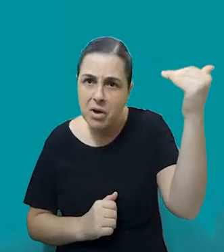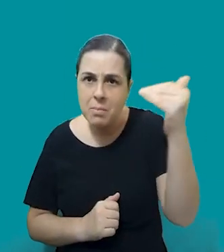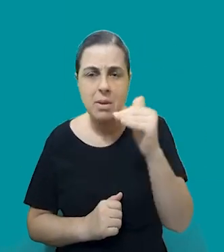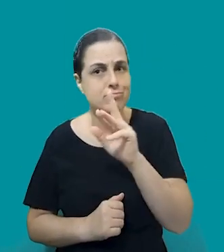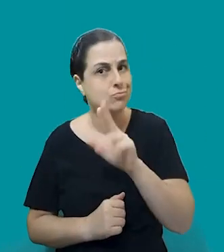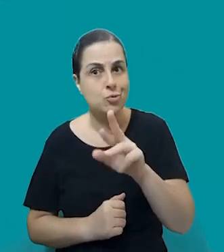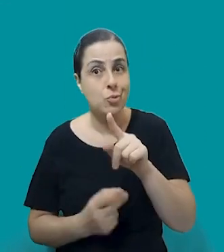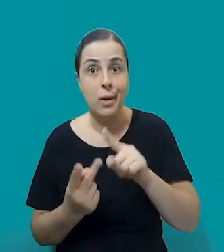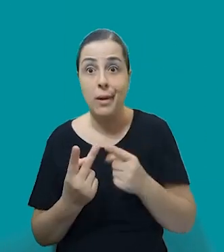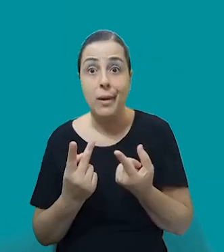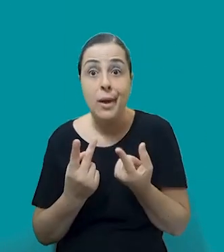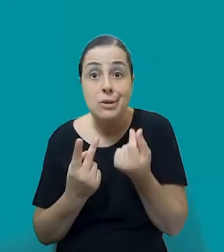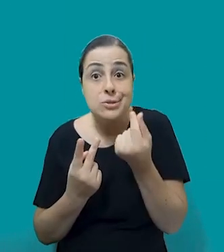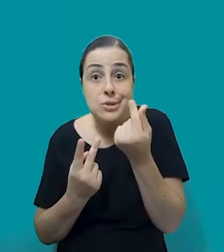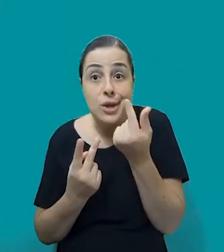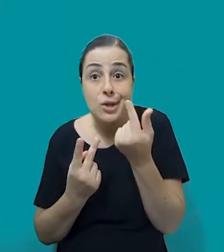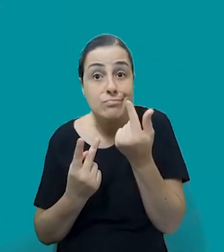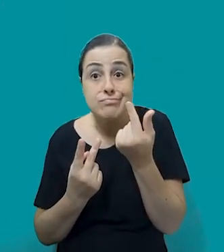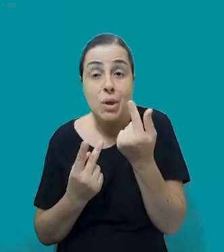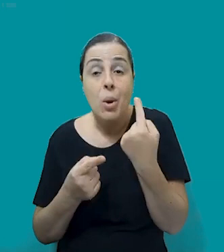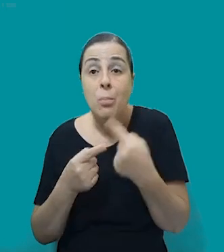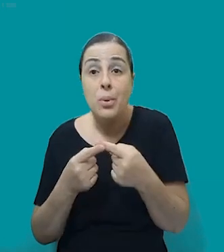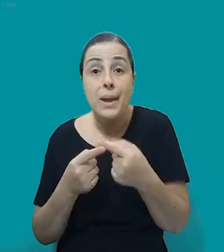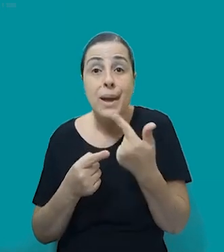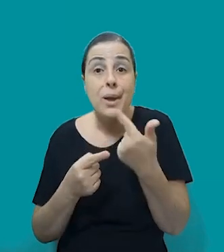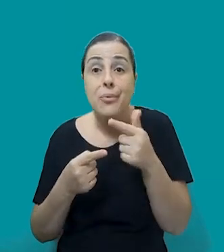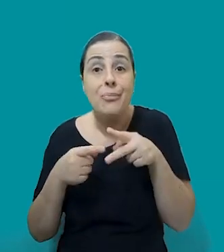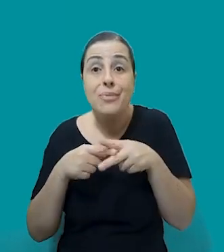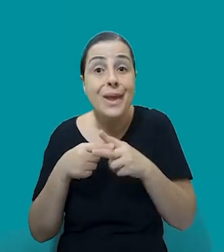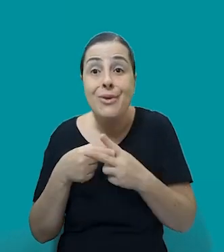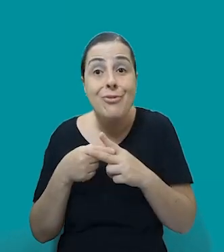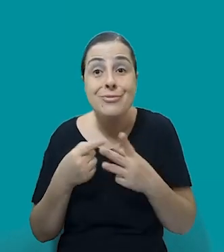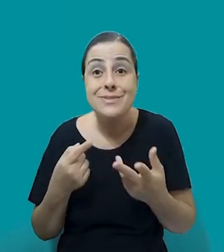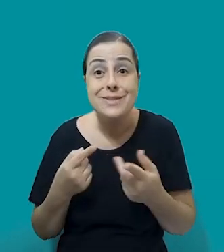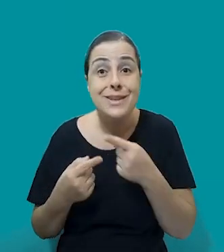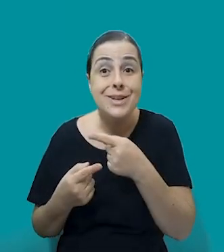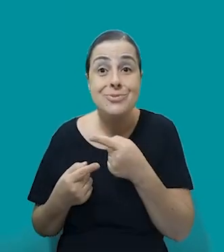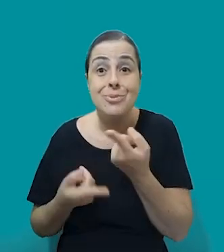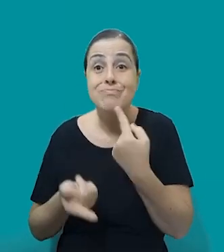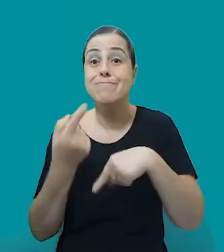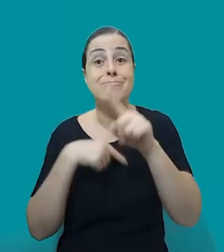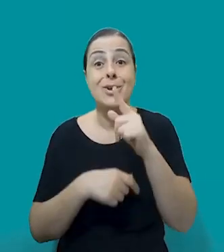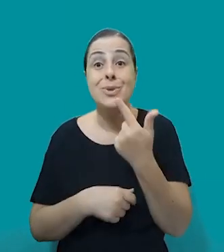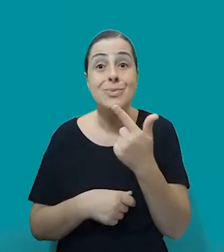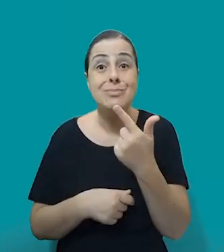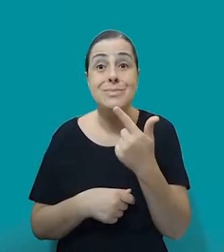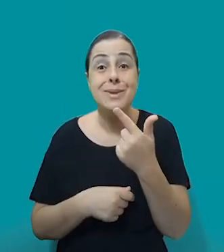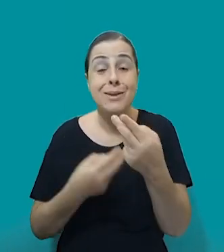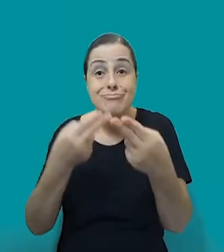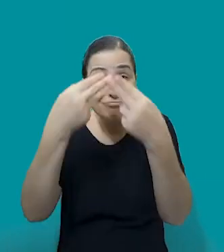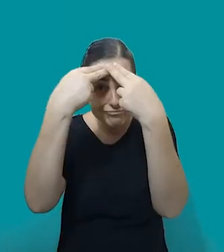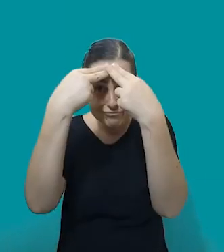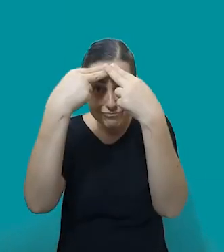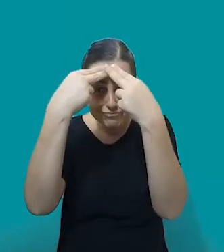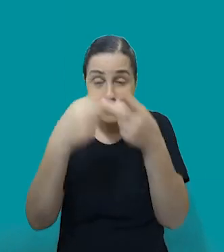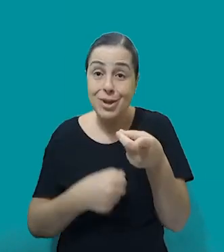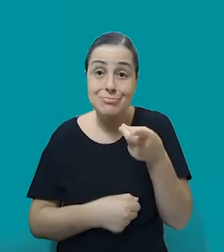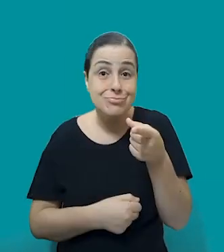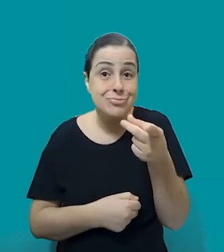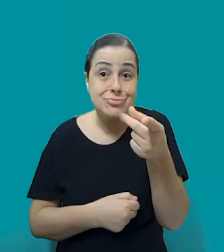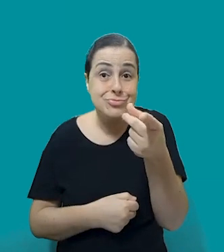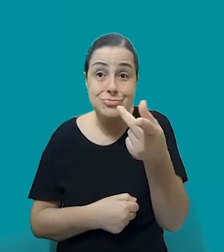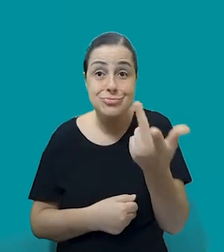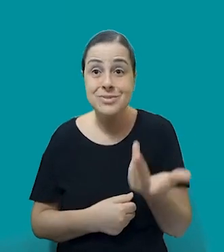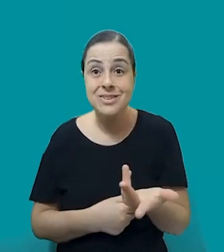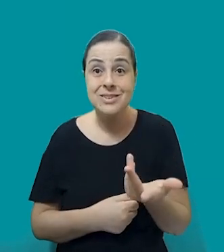não vai ser dinheiro, porque não há dinheiro que repare esse dano que essa mulher sofreu, né? É um mal que vai ficar para sempre ali, não